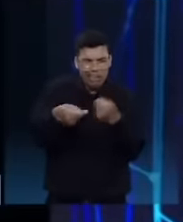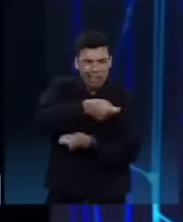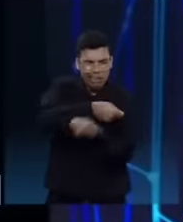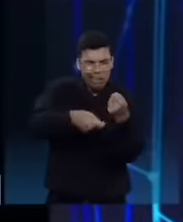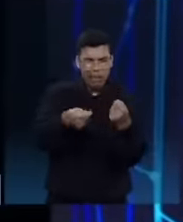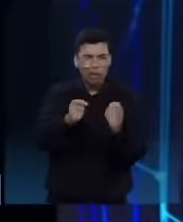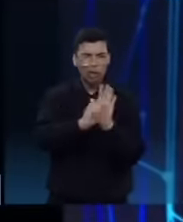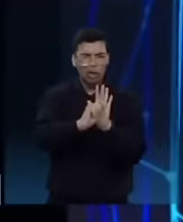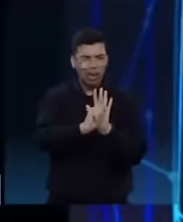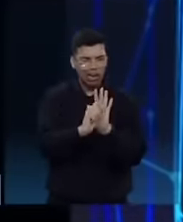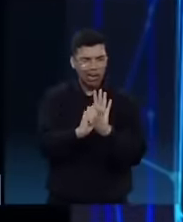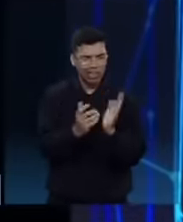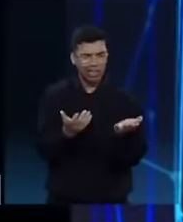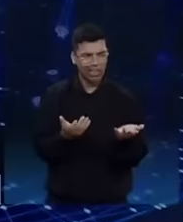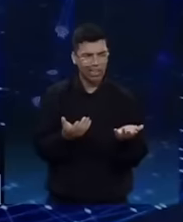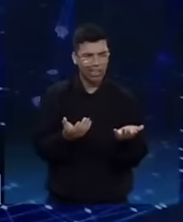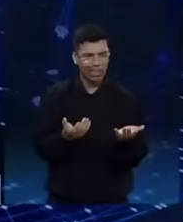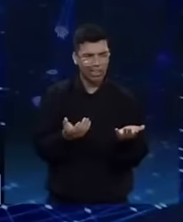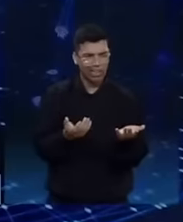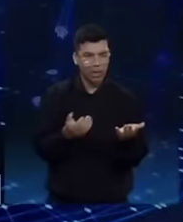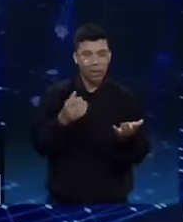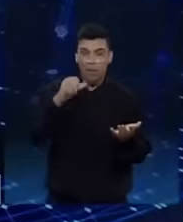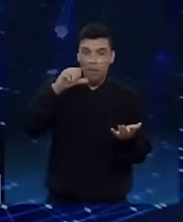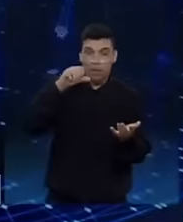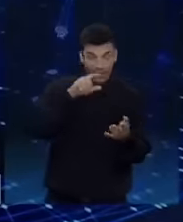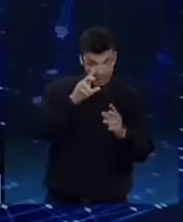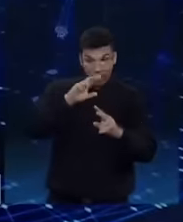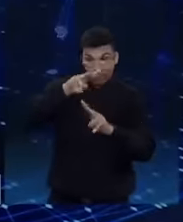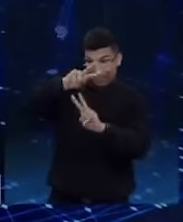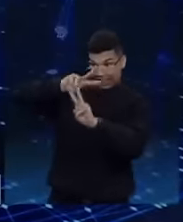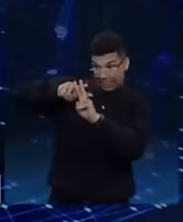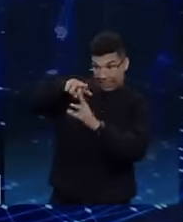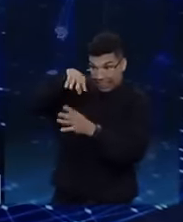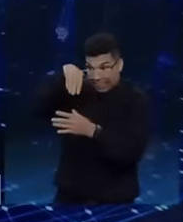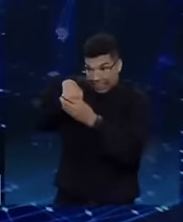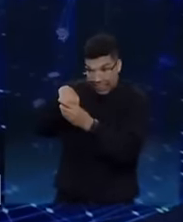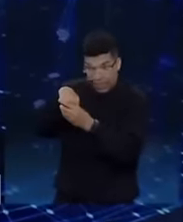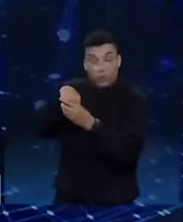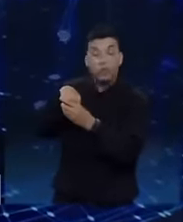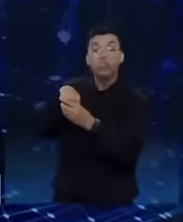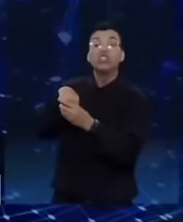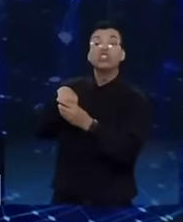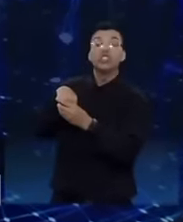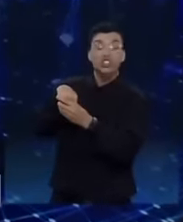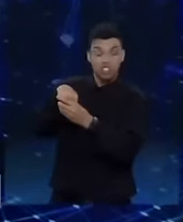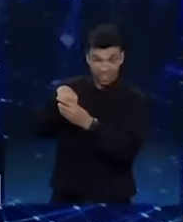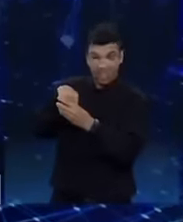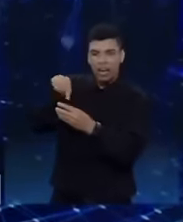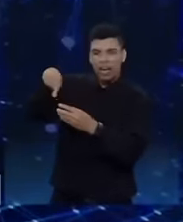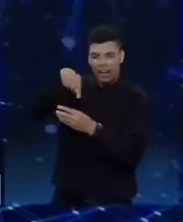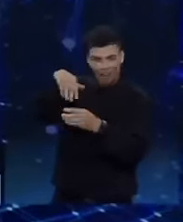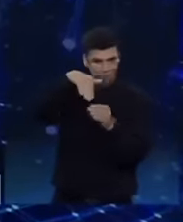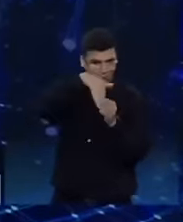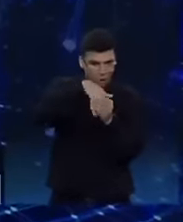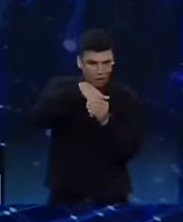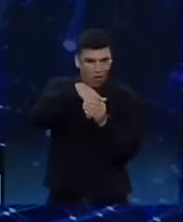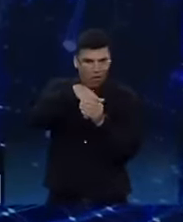votos, o senhor teve quatro votos. E, quando a volta para o Marcola, o Marcola foi flagrado.